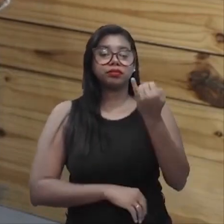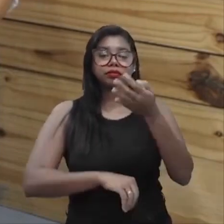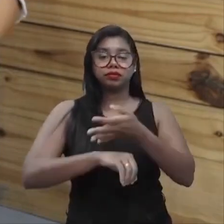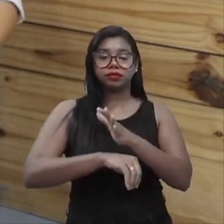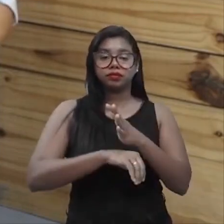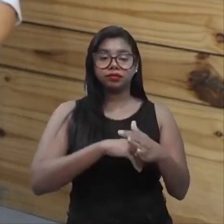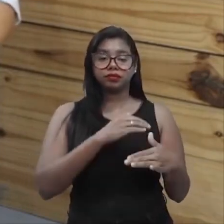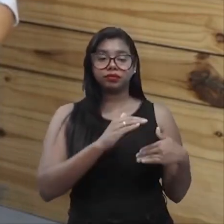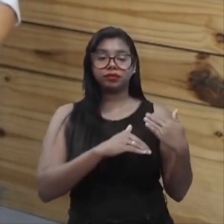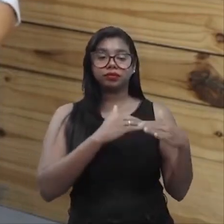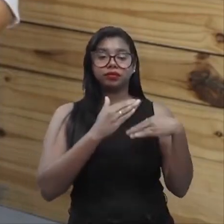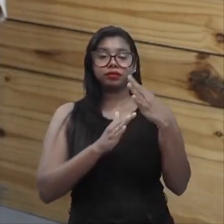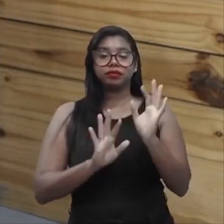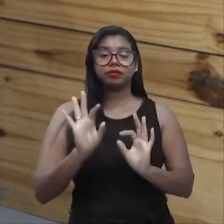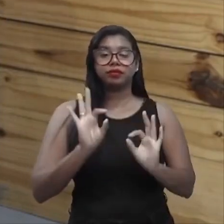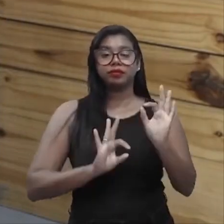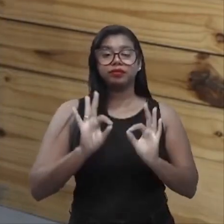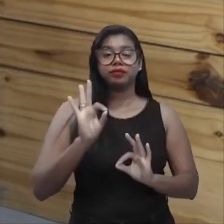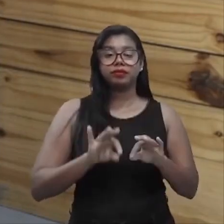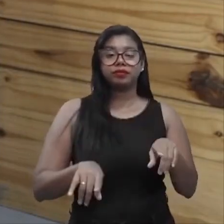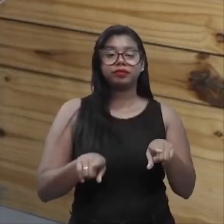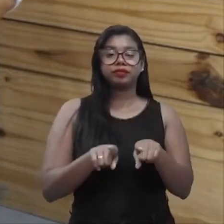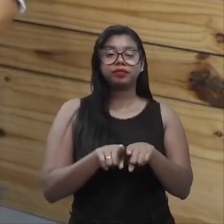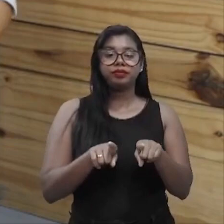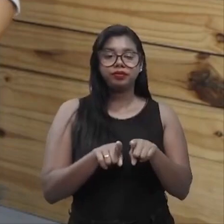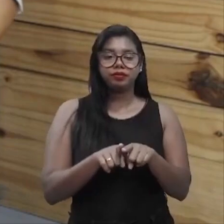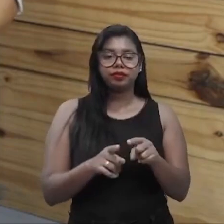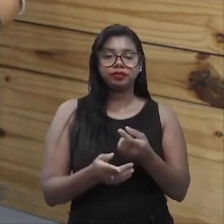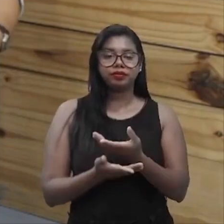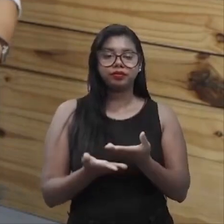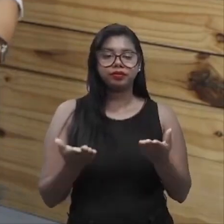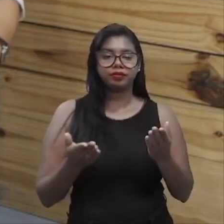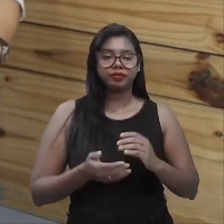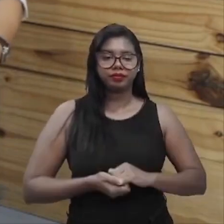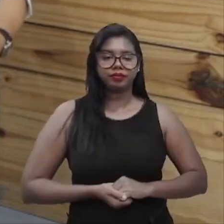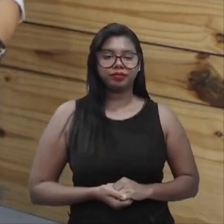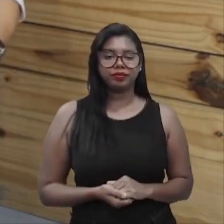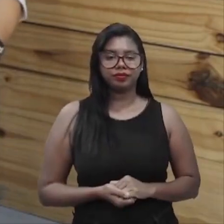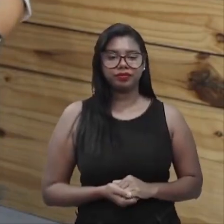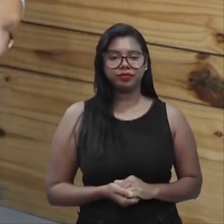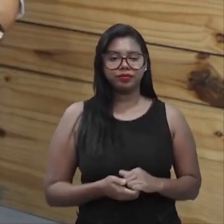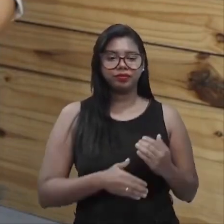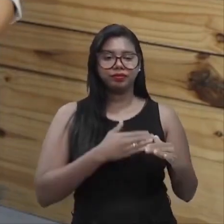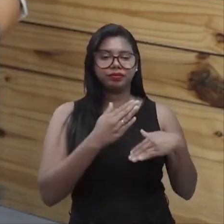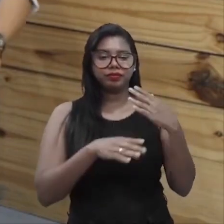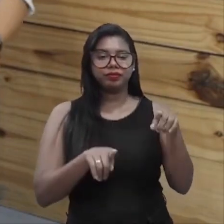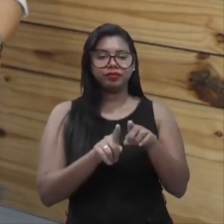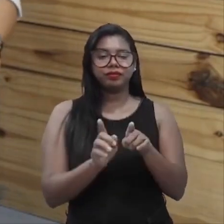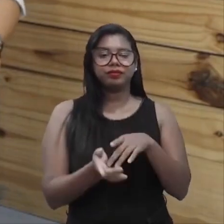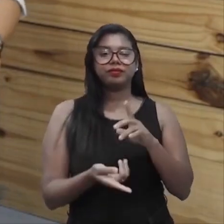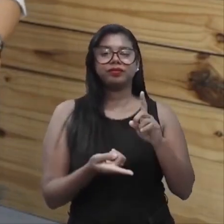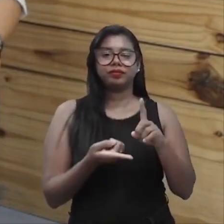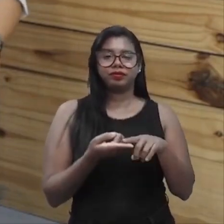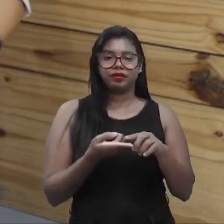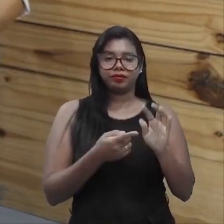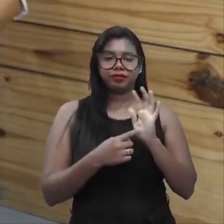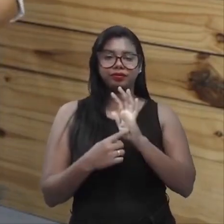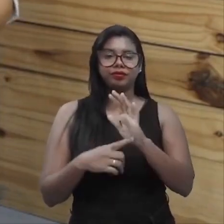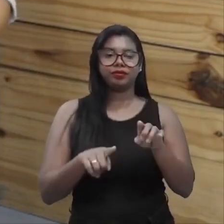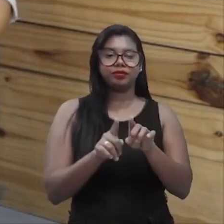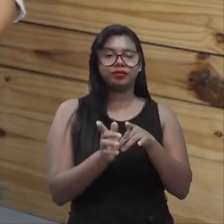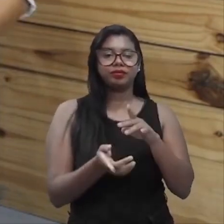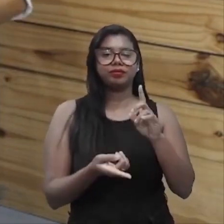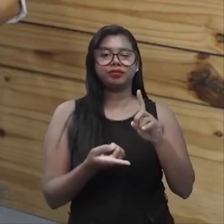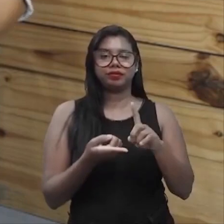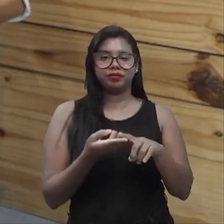no desenvolvimento organizacional? E também do colaborador. Então, a qualidade, ela envolve não só as questões operacionais, mas